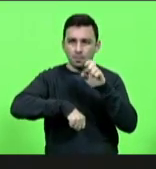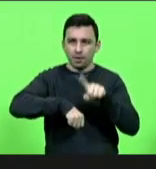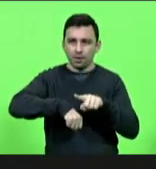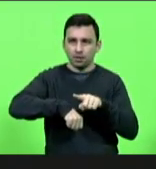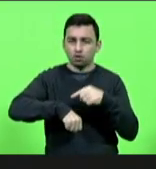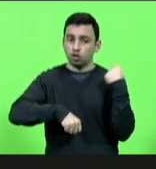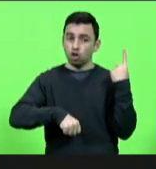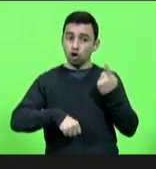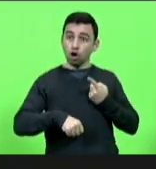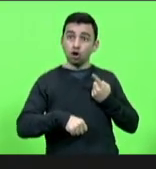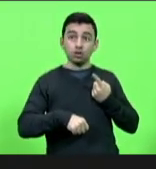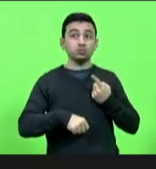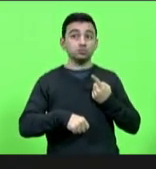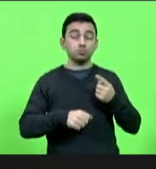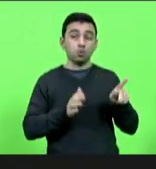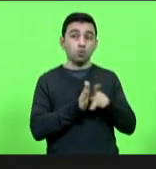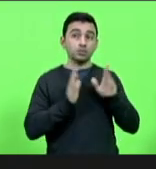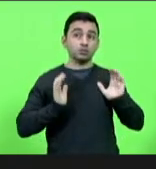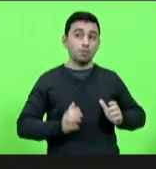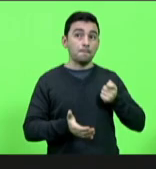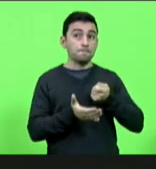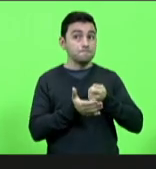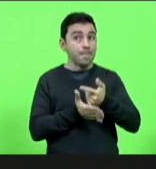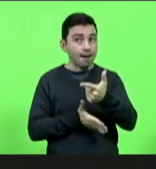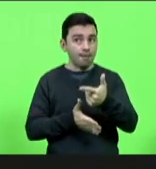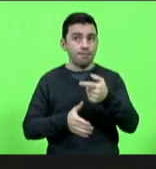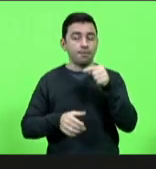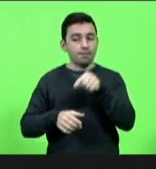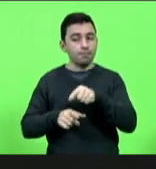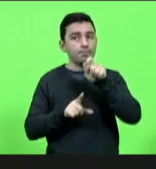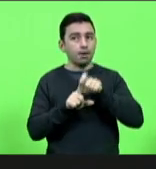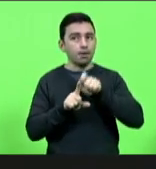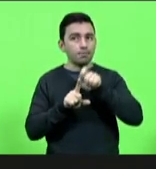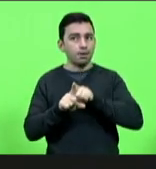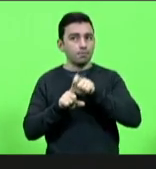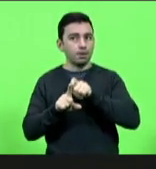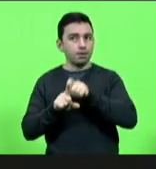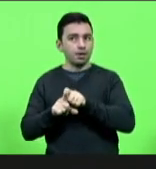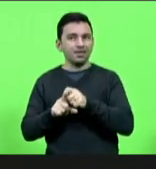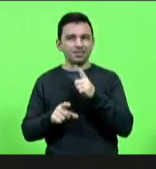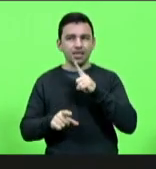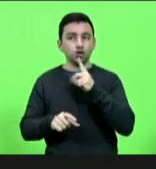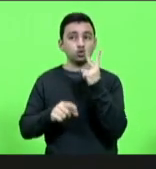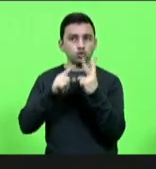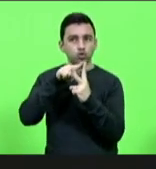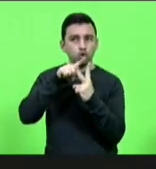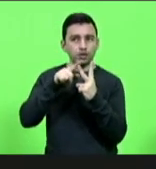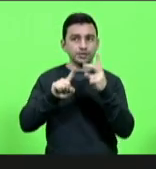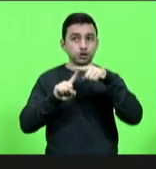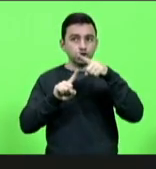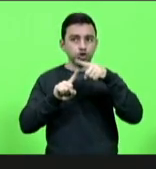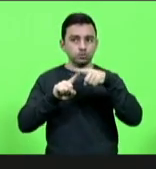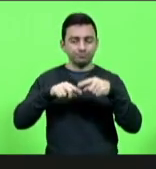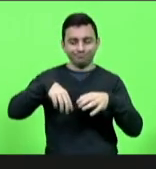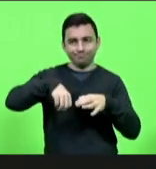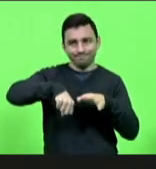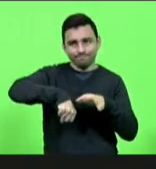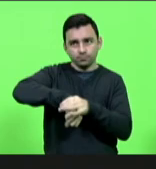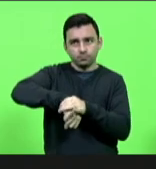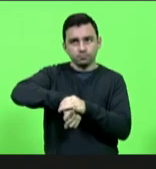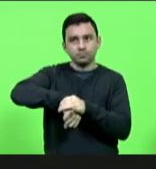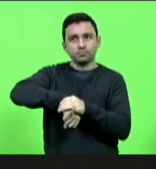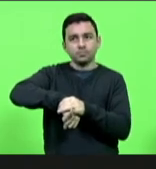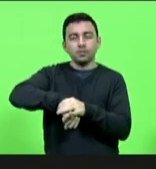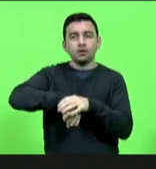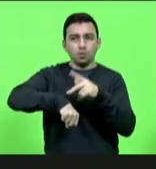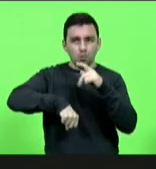contribuintes catarinenses então mensalmente tem dois tipos de tornozeleira isso é terceirizado então é